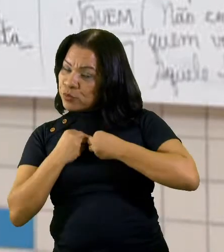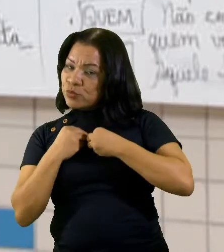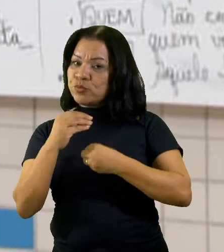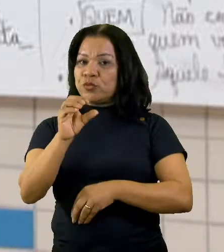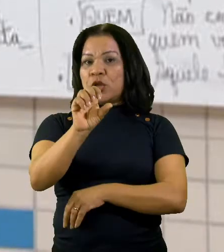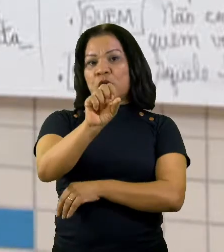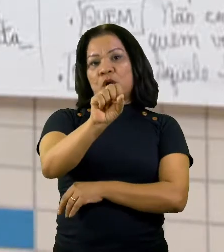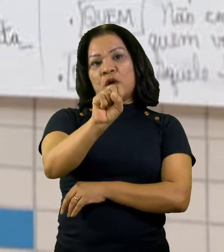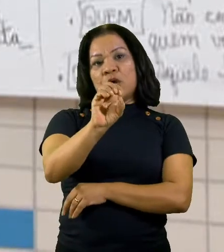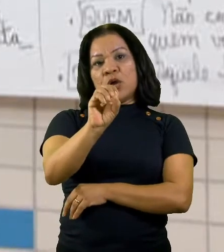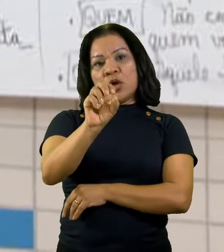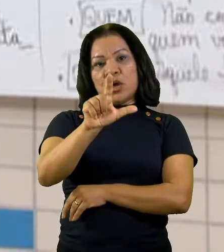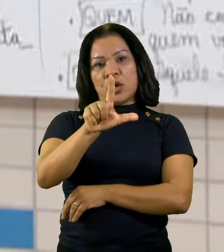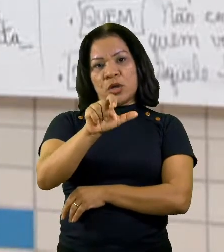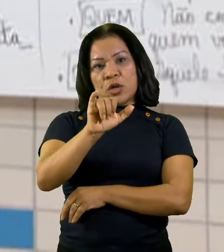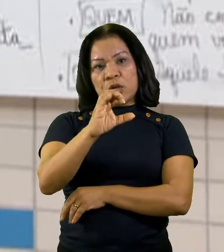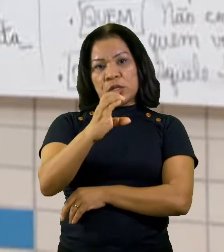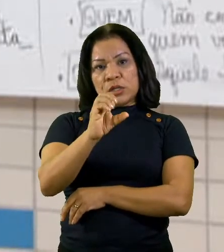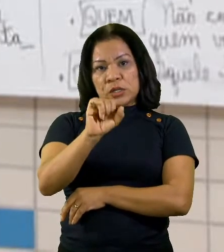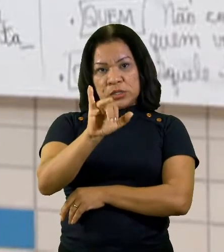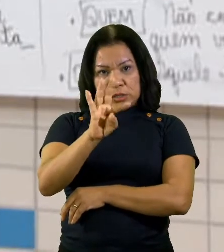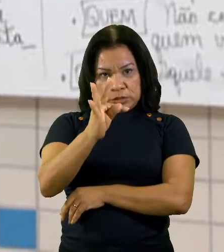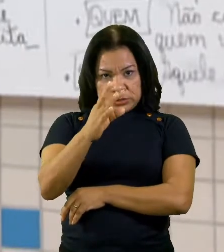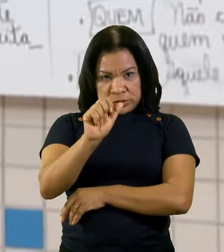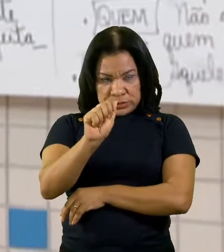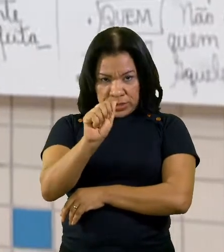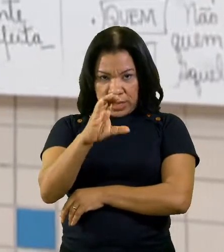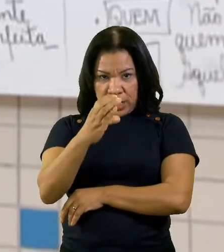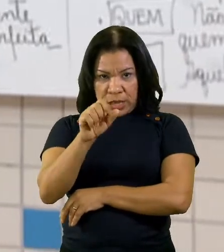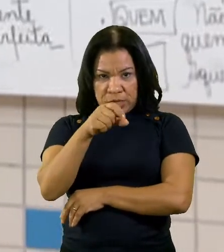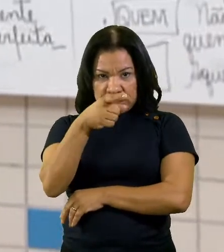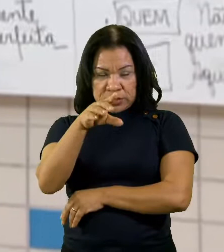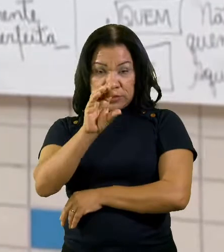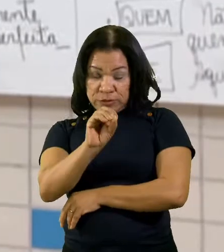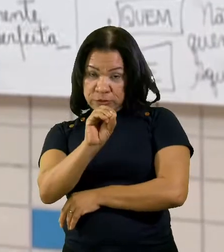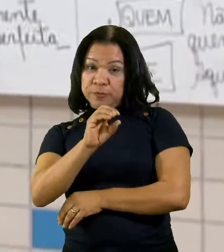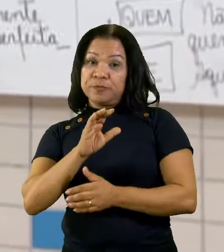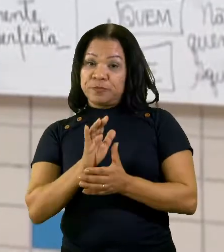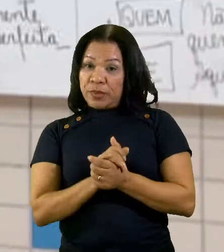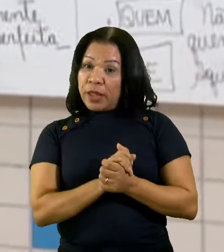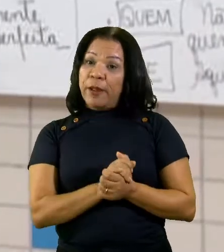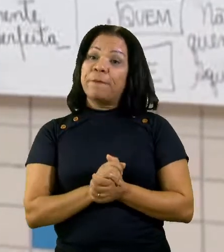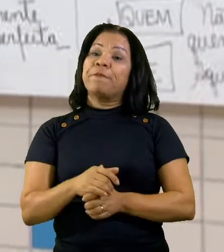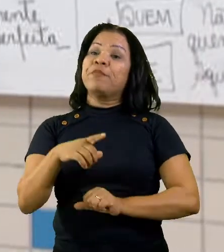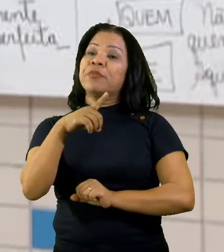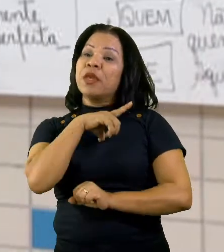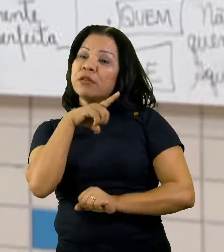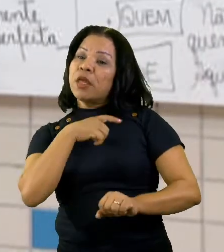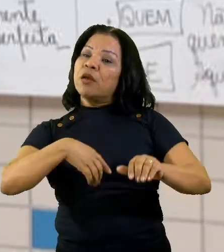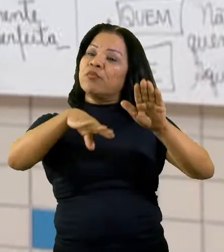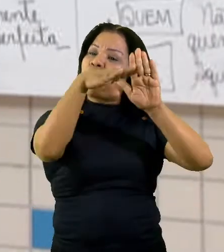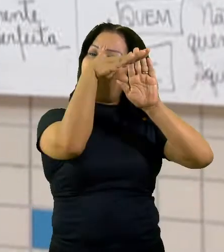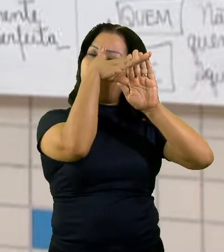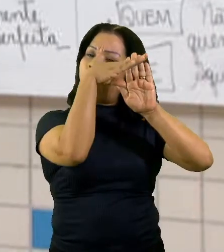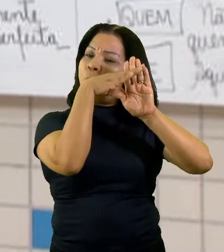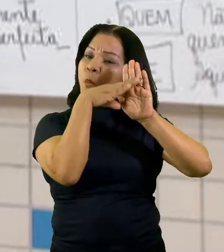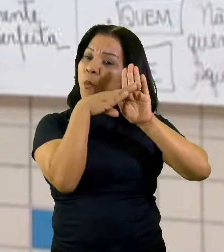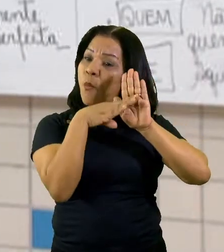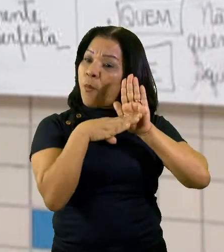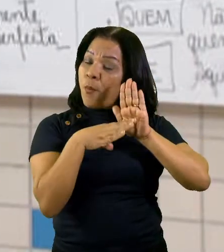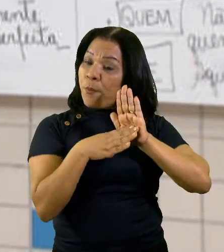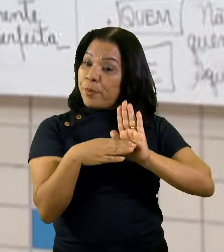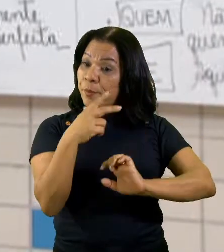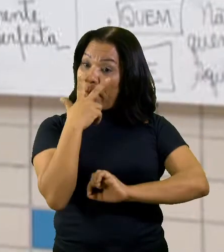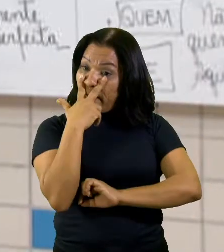Lembrando que segue toda essa estrutura que nós abordamos agora no quadro, que é um pouco similar com a